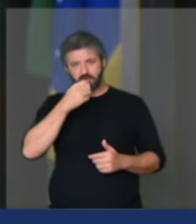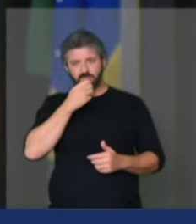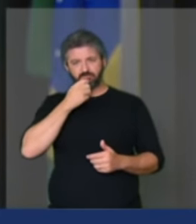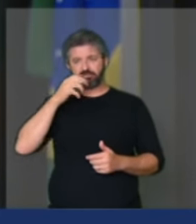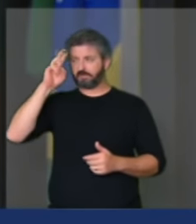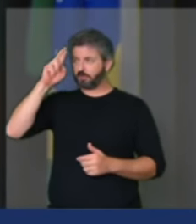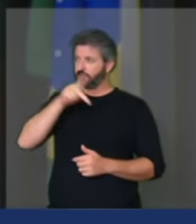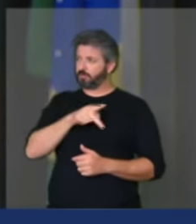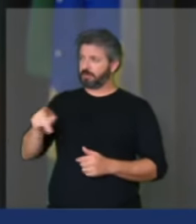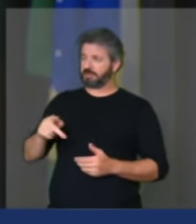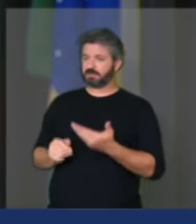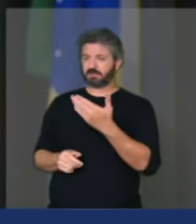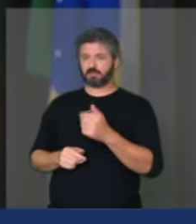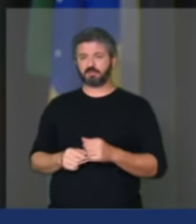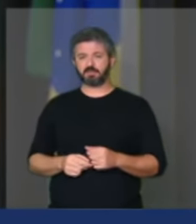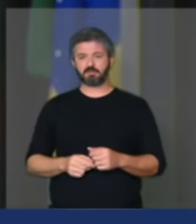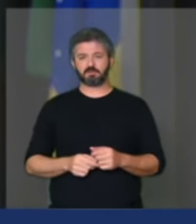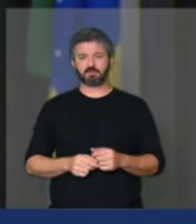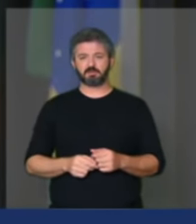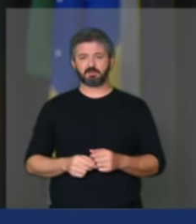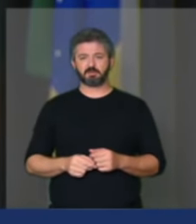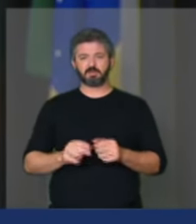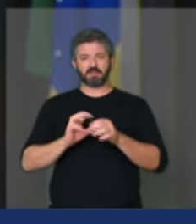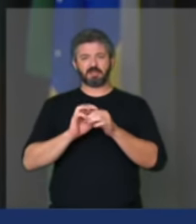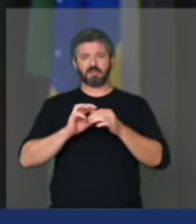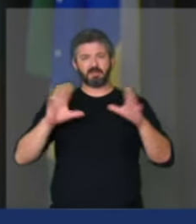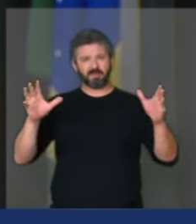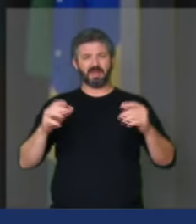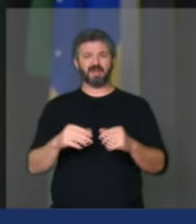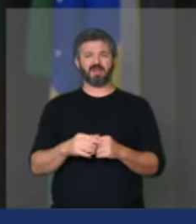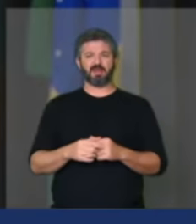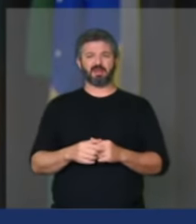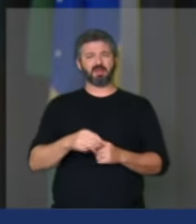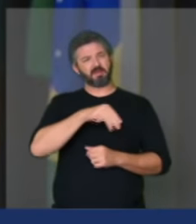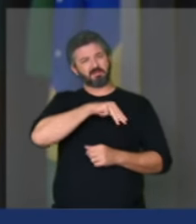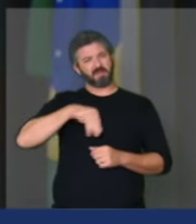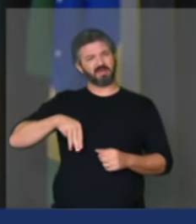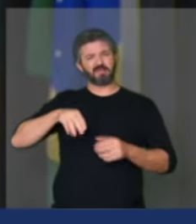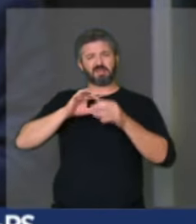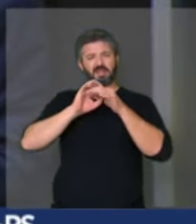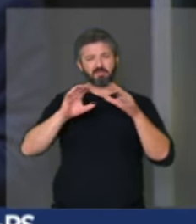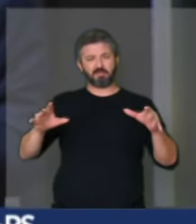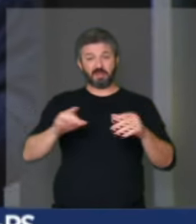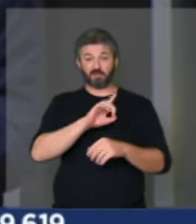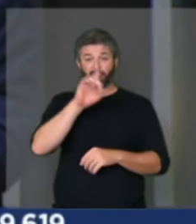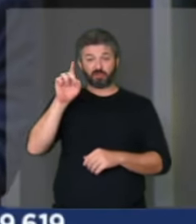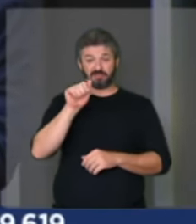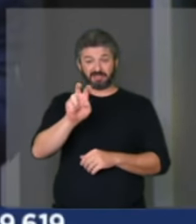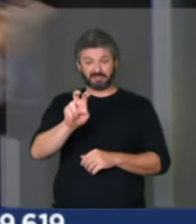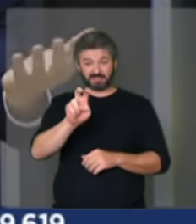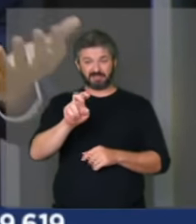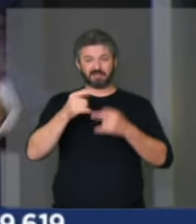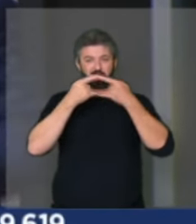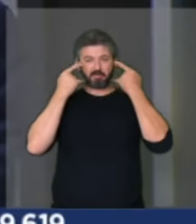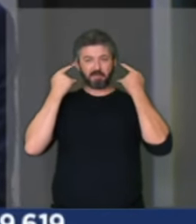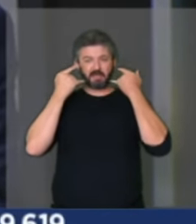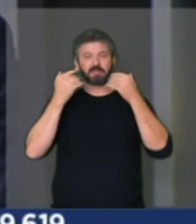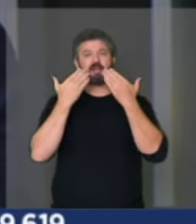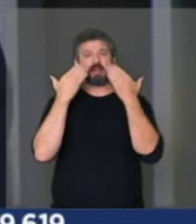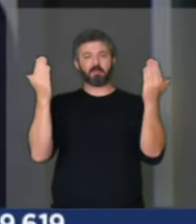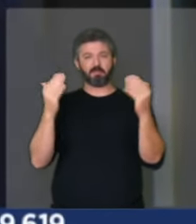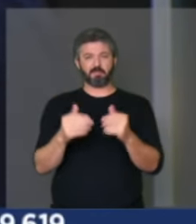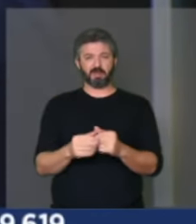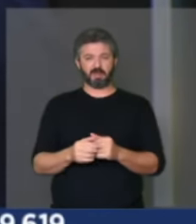presidente vamos liberar senhor ministro vamos liberar a partir do dia 15 a máscara em local público